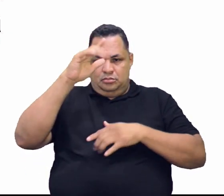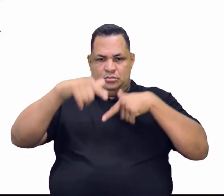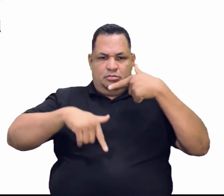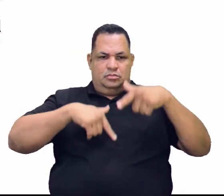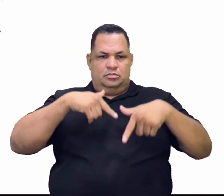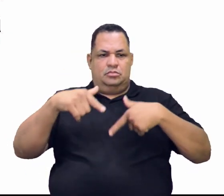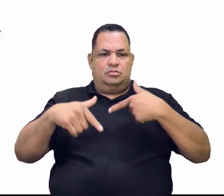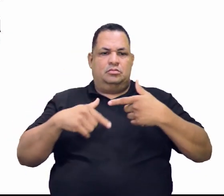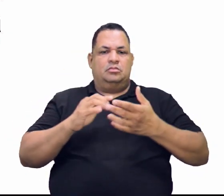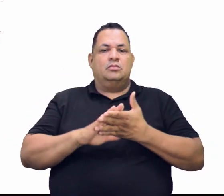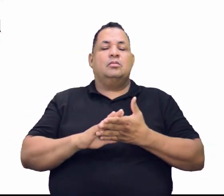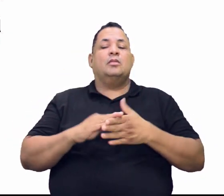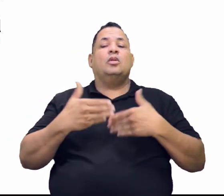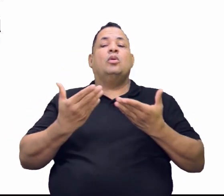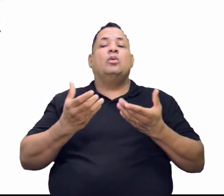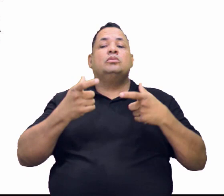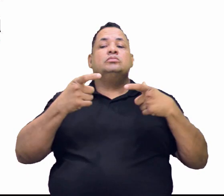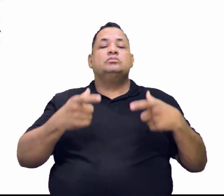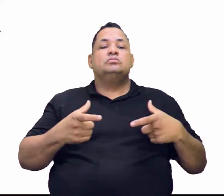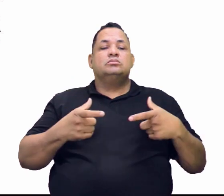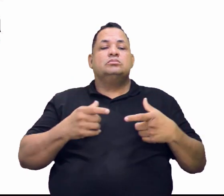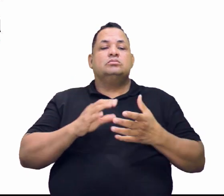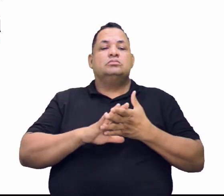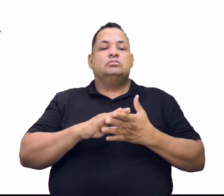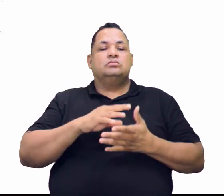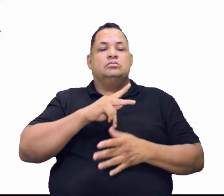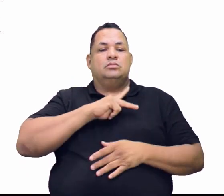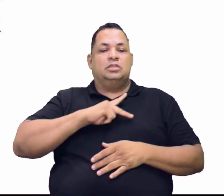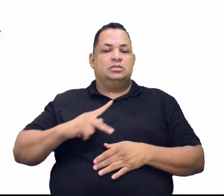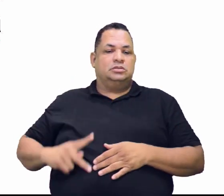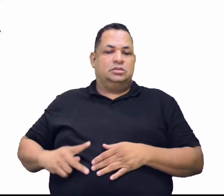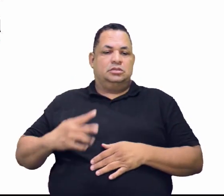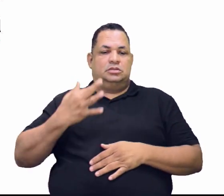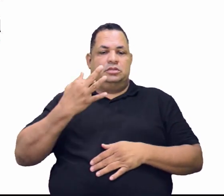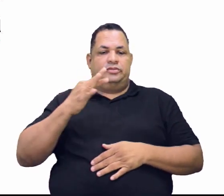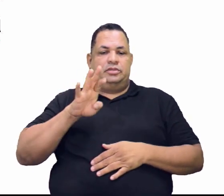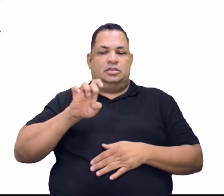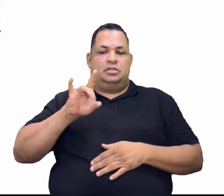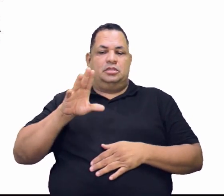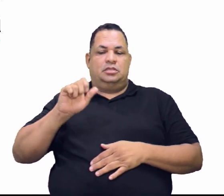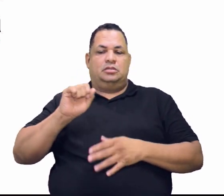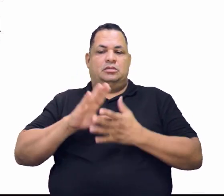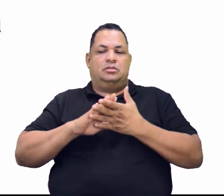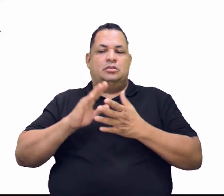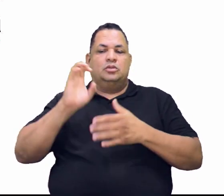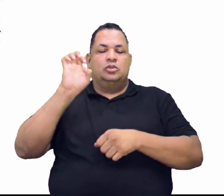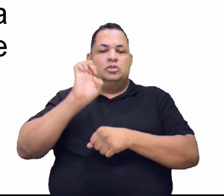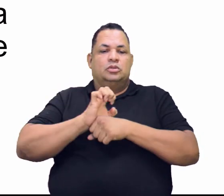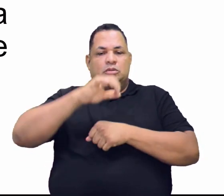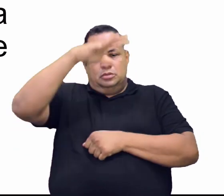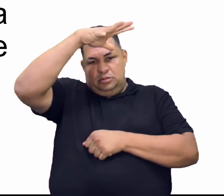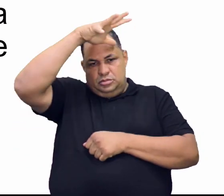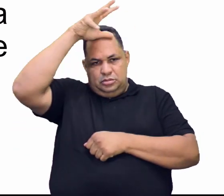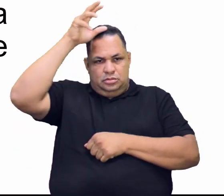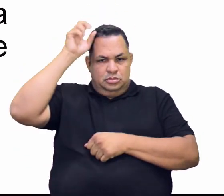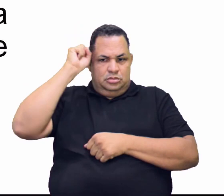Para quem? Para Presidente Figueiredo, no Amazonas. E olha que nós chegamos a